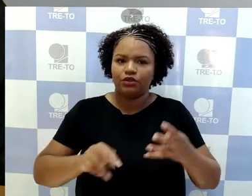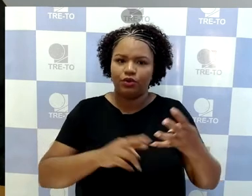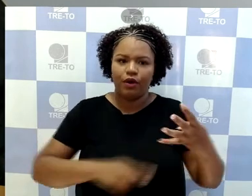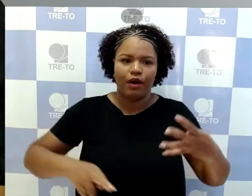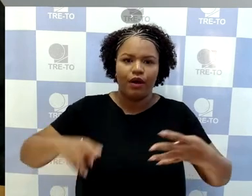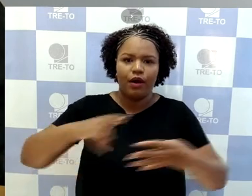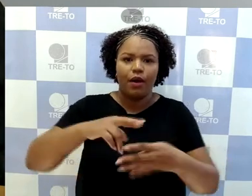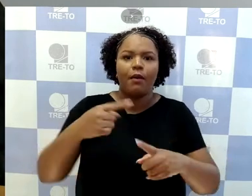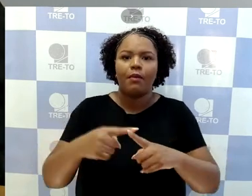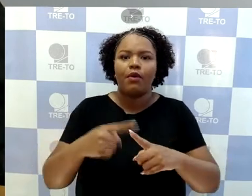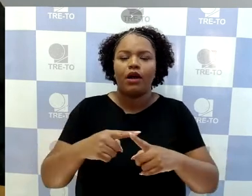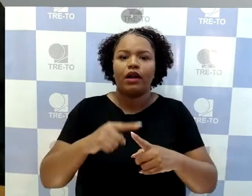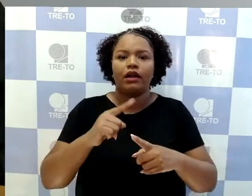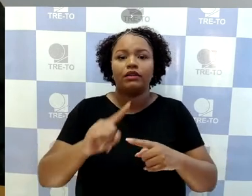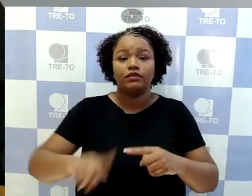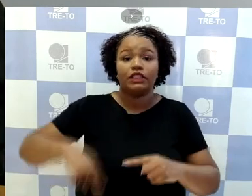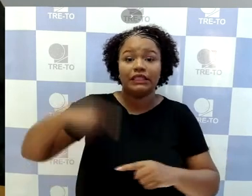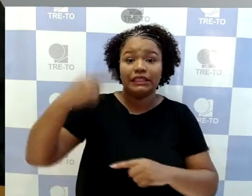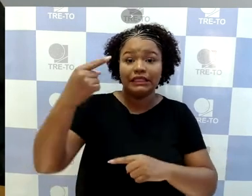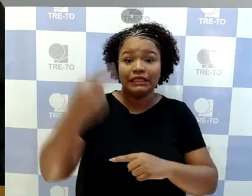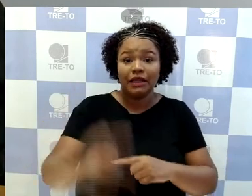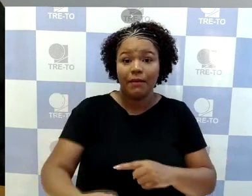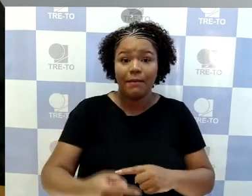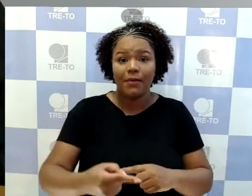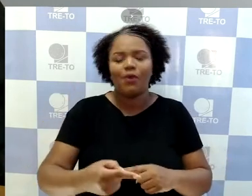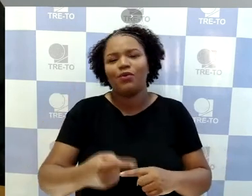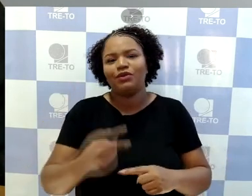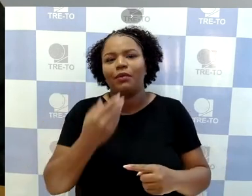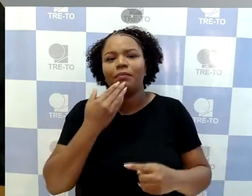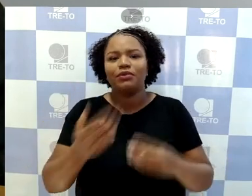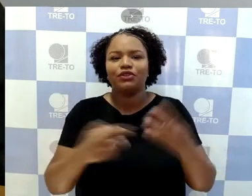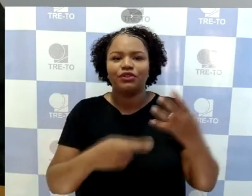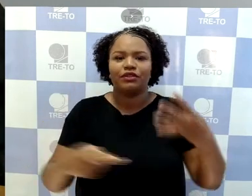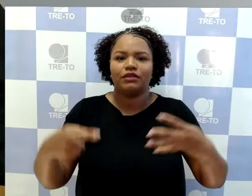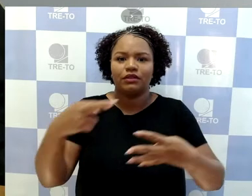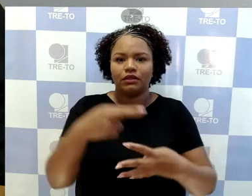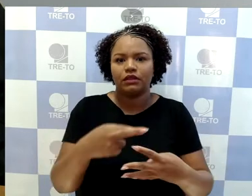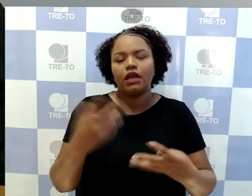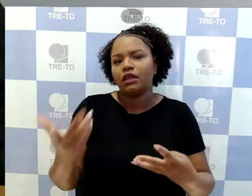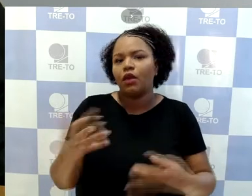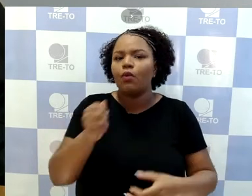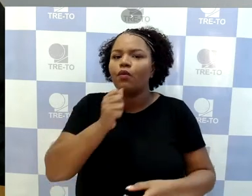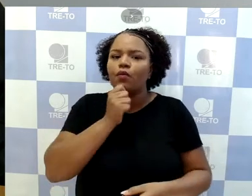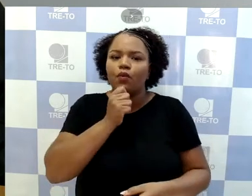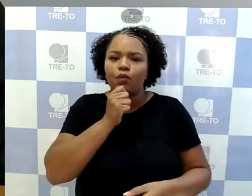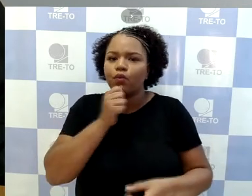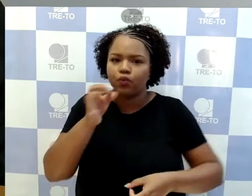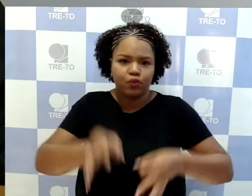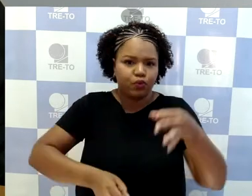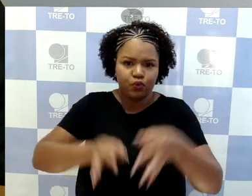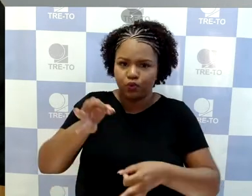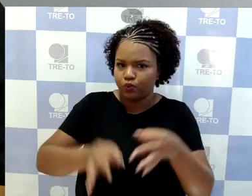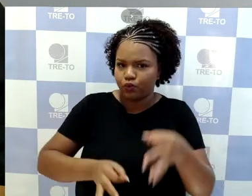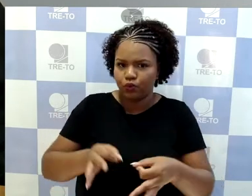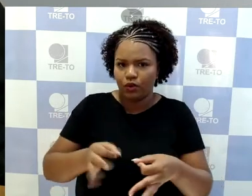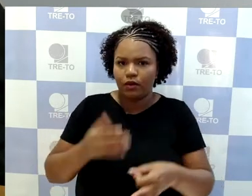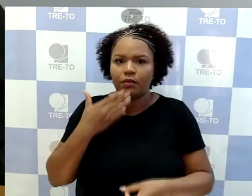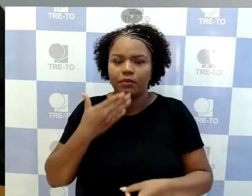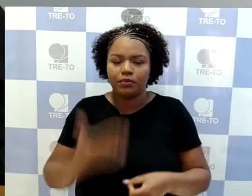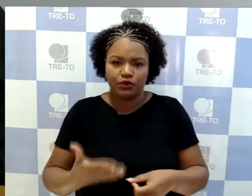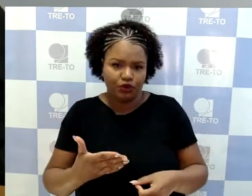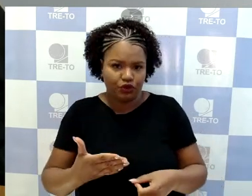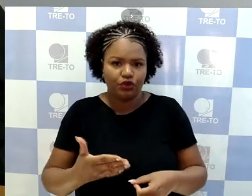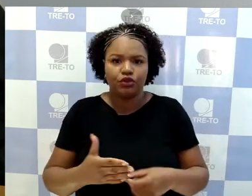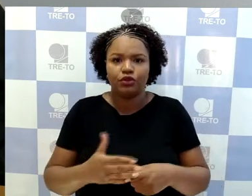posteriormente à interposição do recurso. Portanto, transitou em julgado a aplicação dessa penalidade, até porque os embargos de declaração